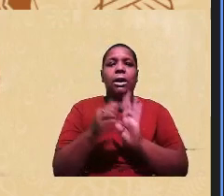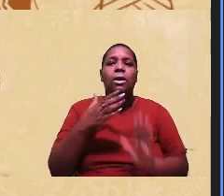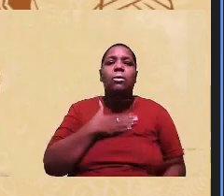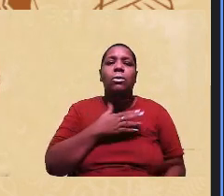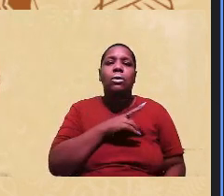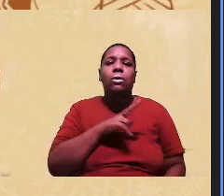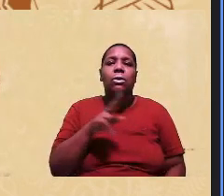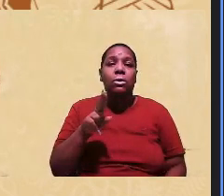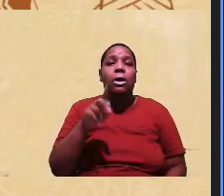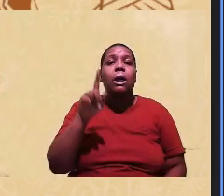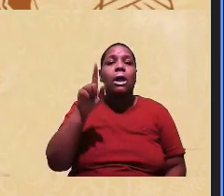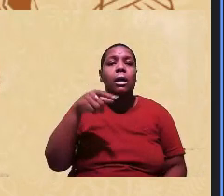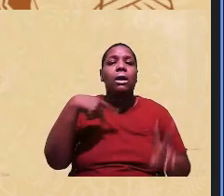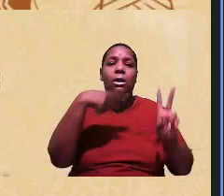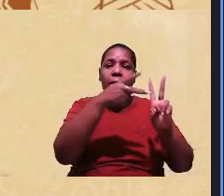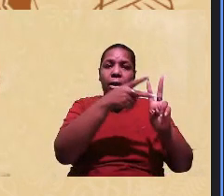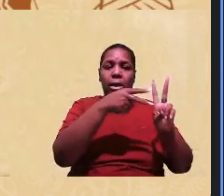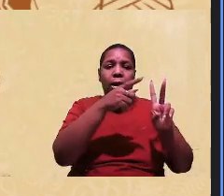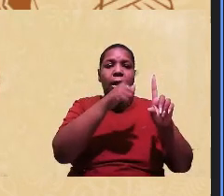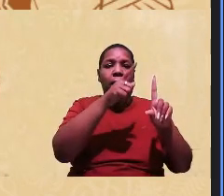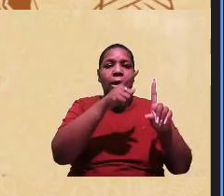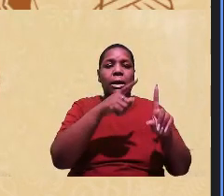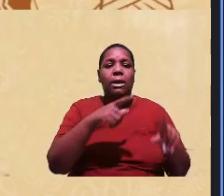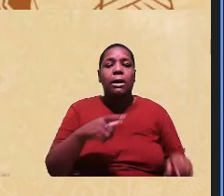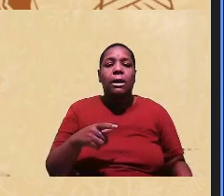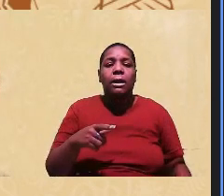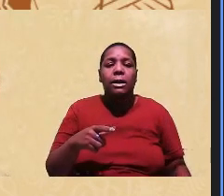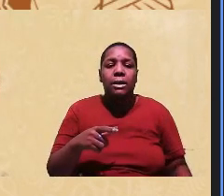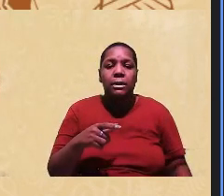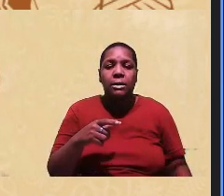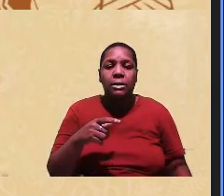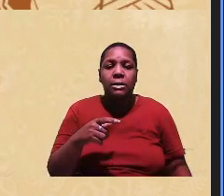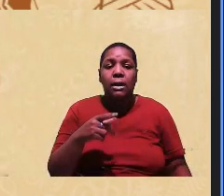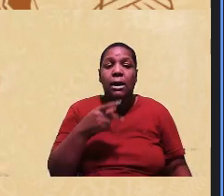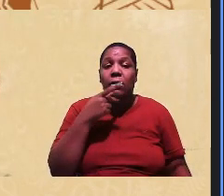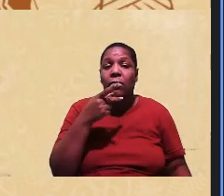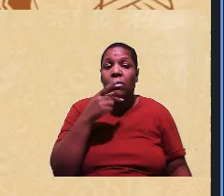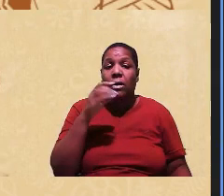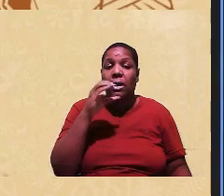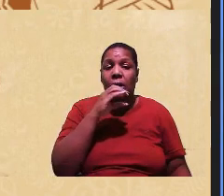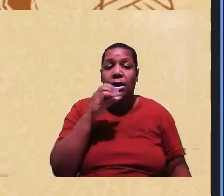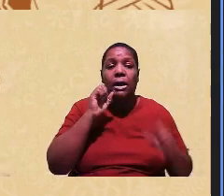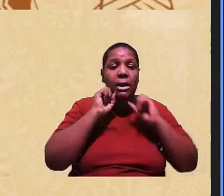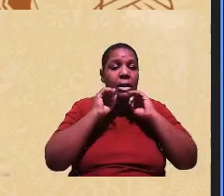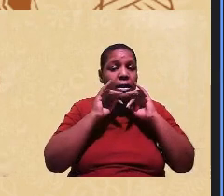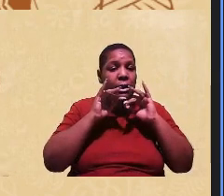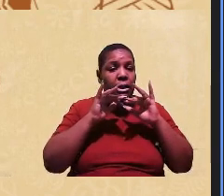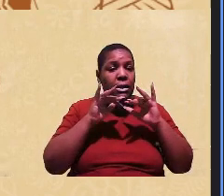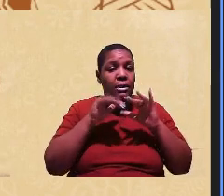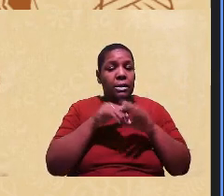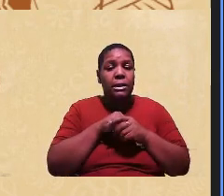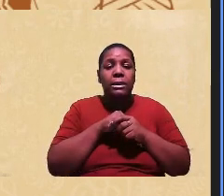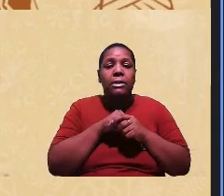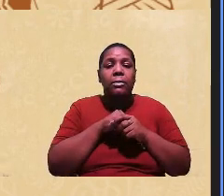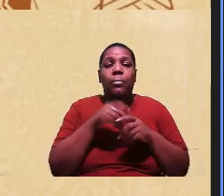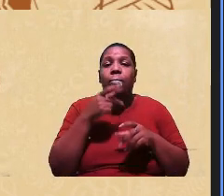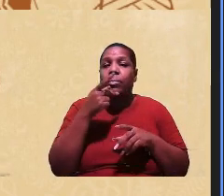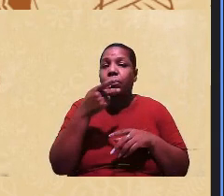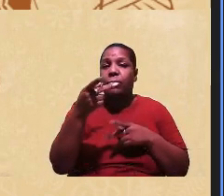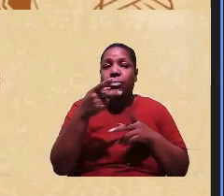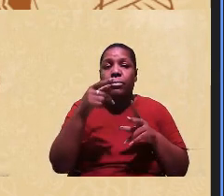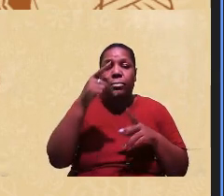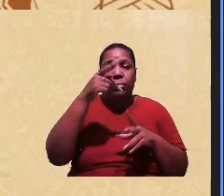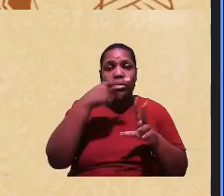Procap pra Gagá do Arco Flecha Maracá Malacutinga Tua Deus do Ar abençoada por Cúpado Tua e bem como define Itainahani